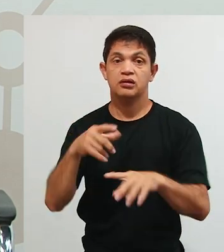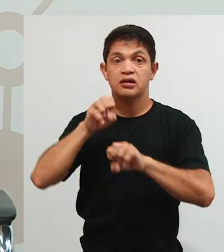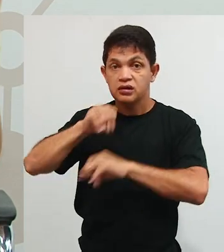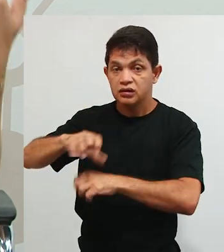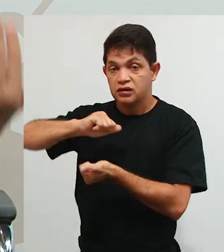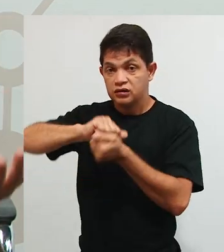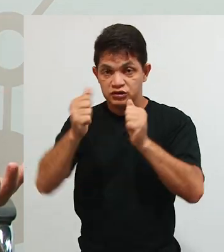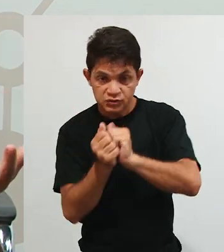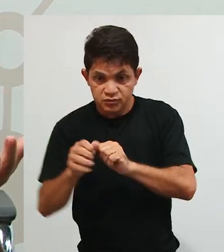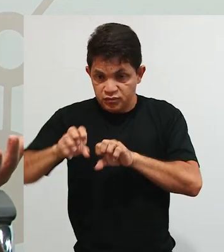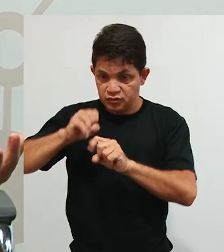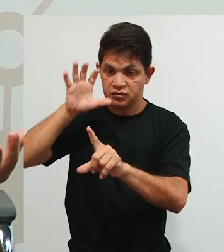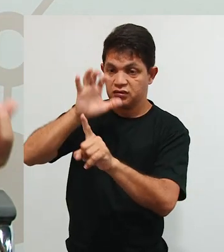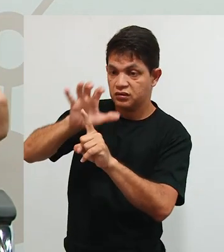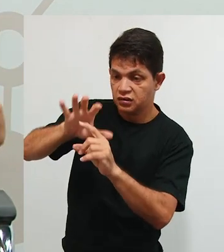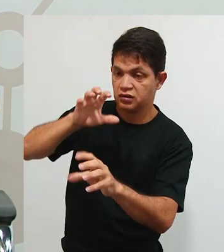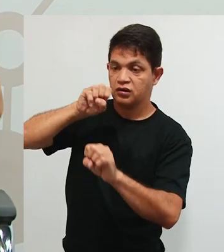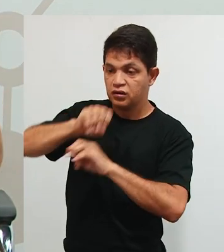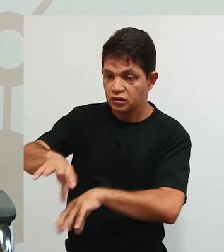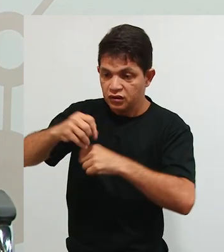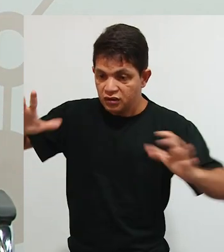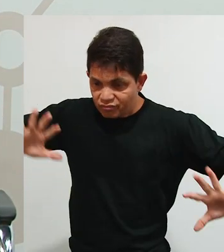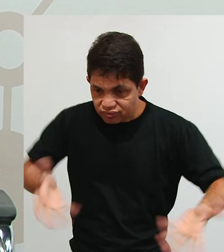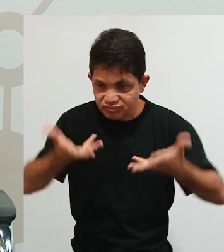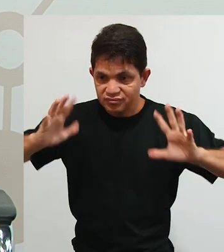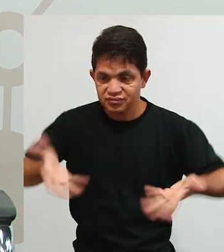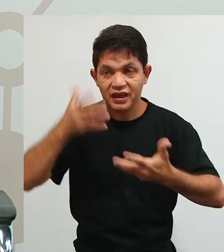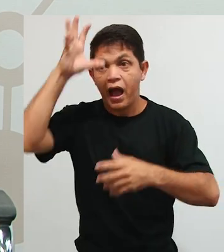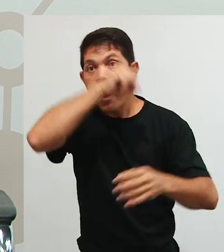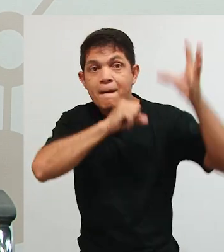estimular o meu aluno, eu quero que ele aprenda...